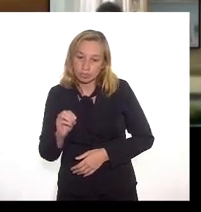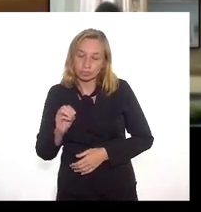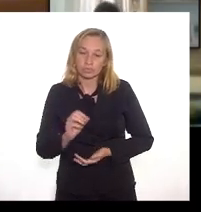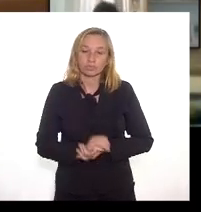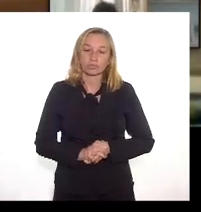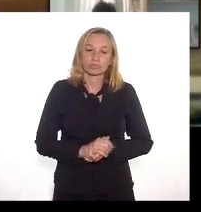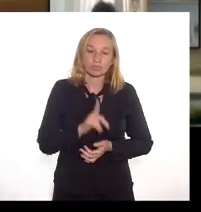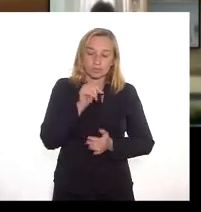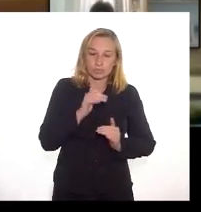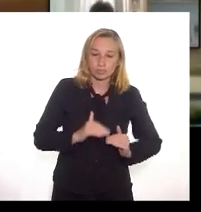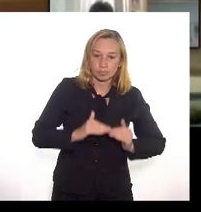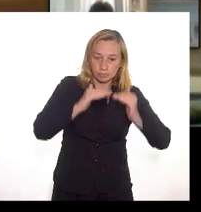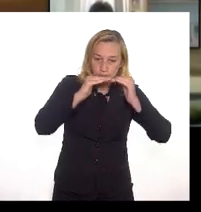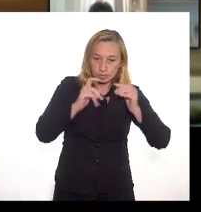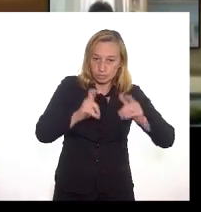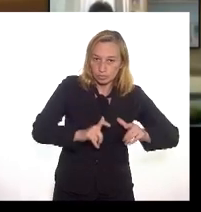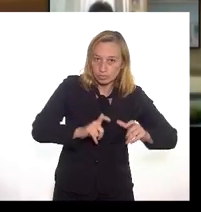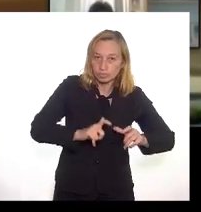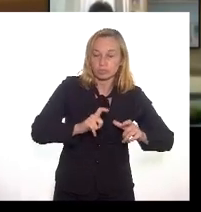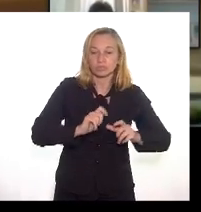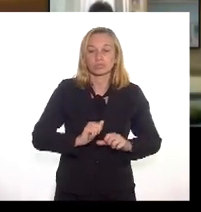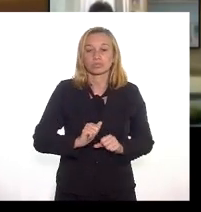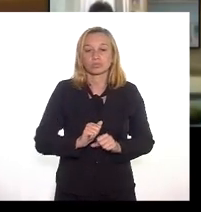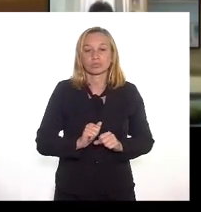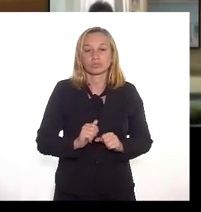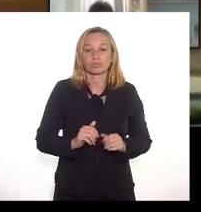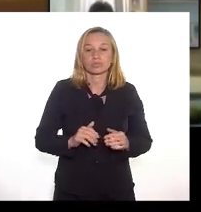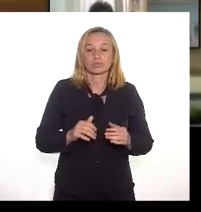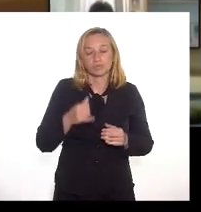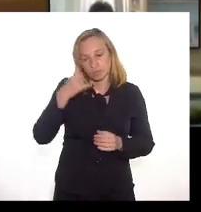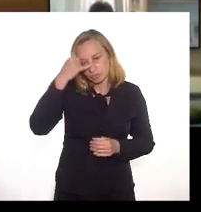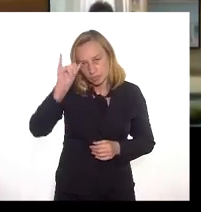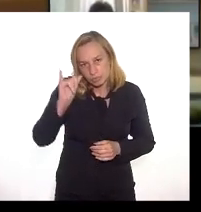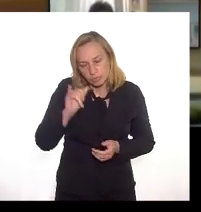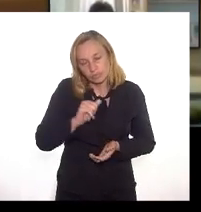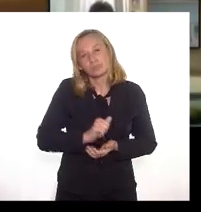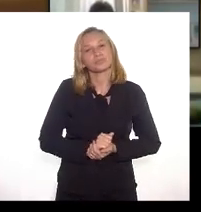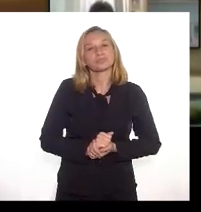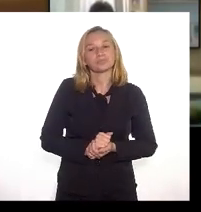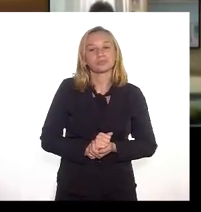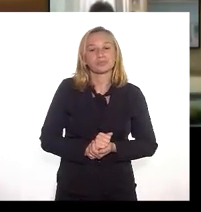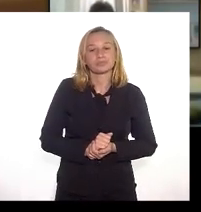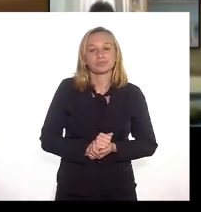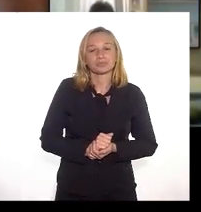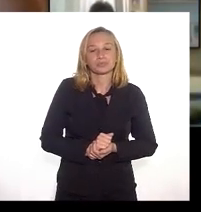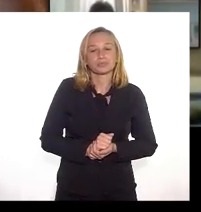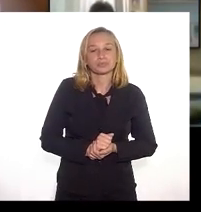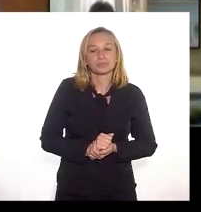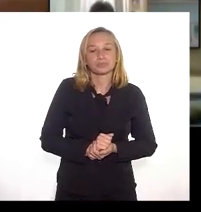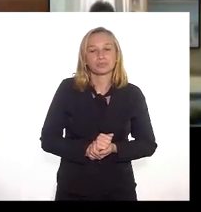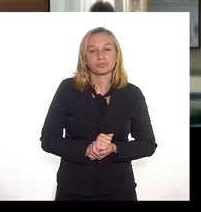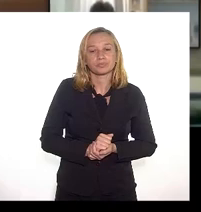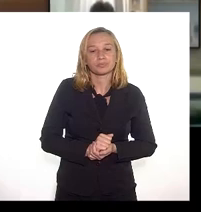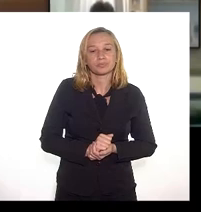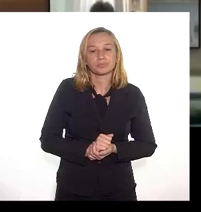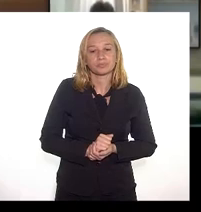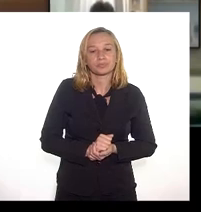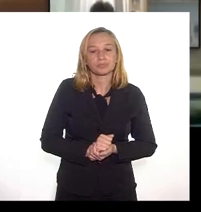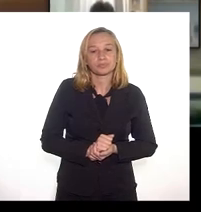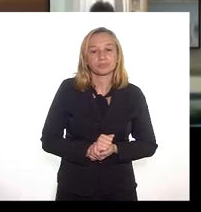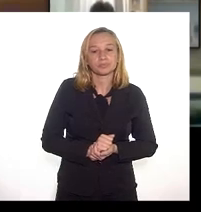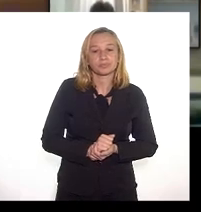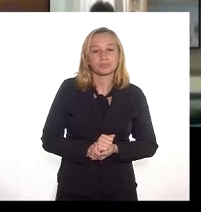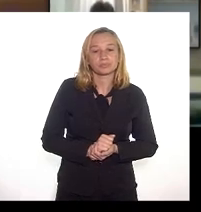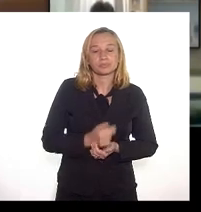nos impõe como medida de precaução e de prevenção de caráter cautelar que a gente não